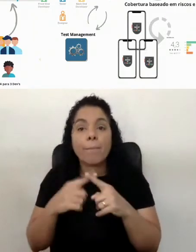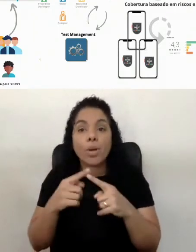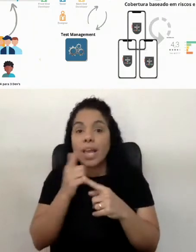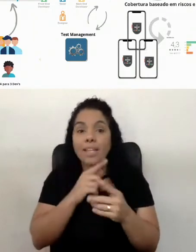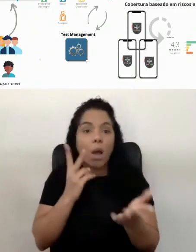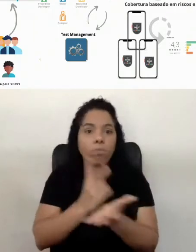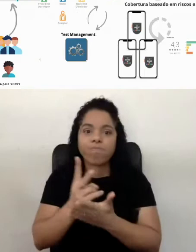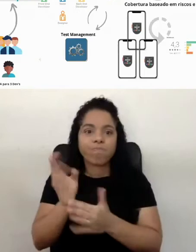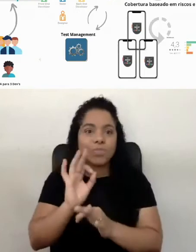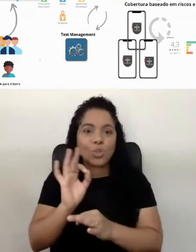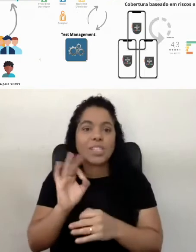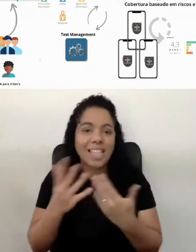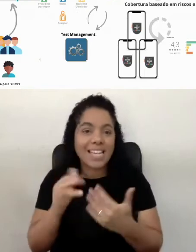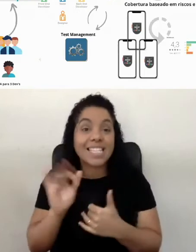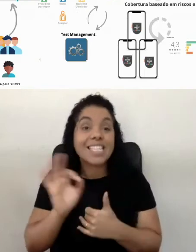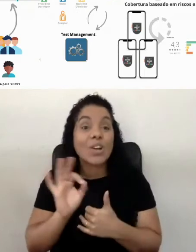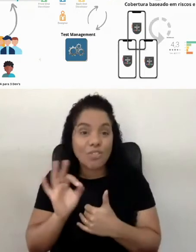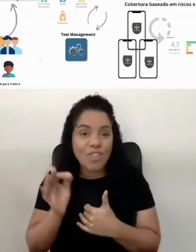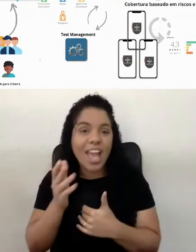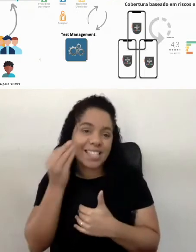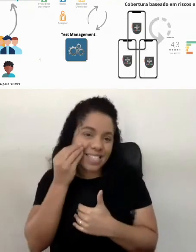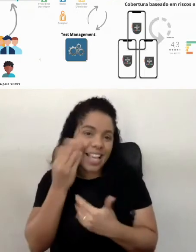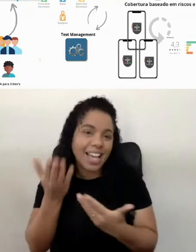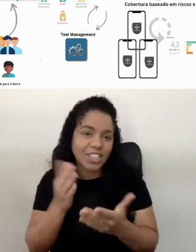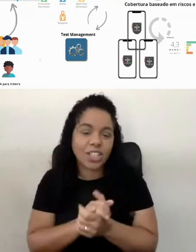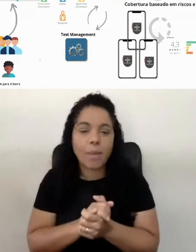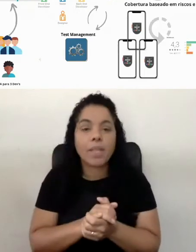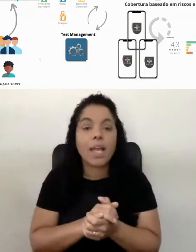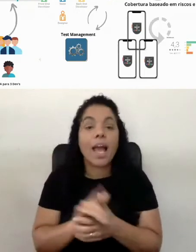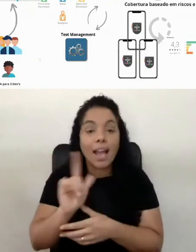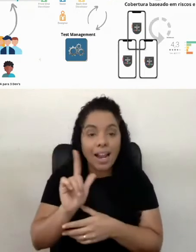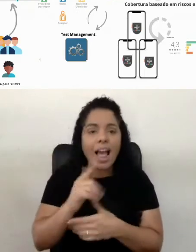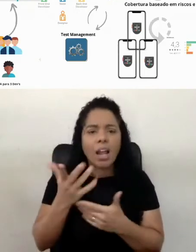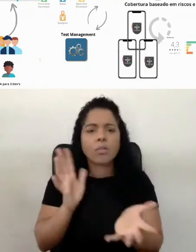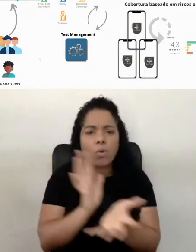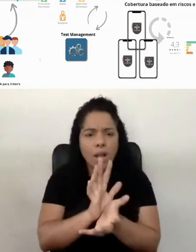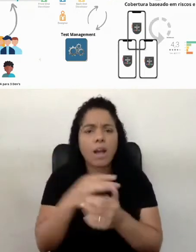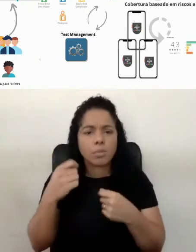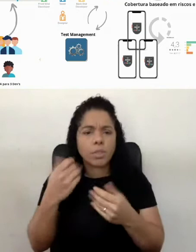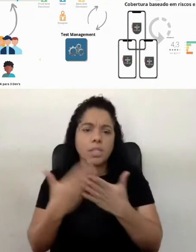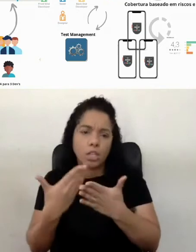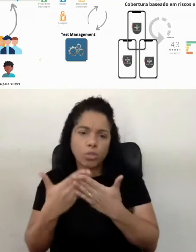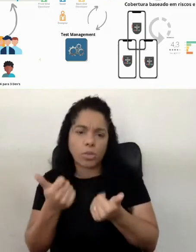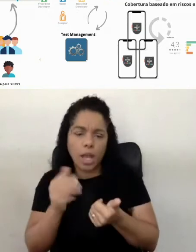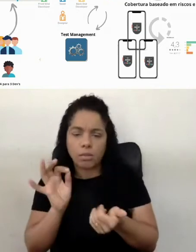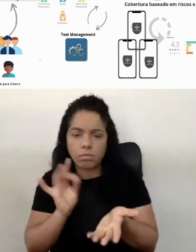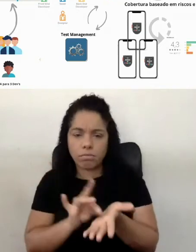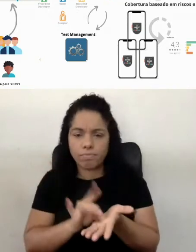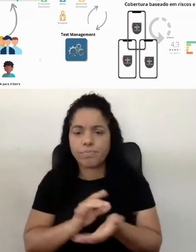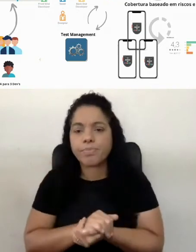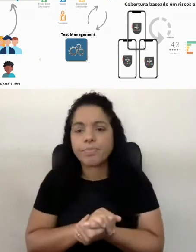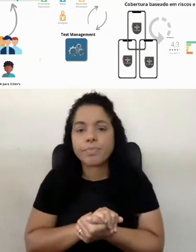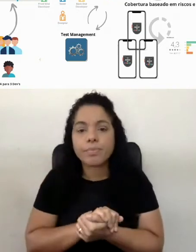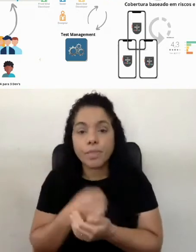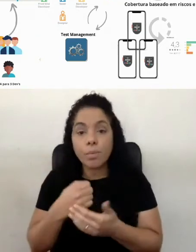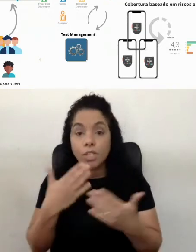sustentaria, tá bom? Mas eu acho que é lógico que é um case aí, né? O eles falam tem que ser estudado. Eu tenho